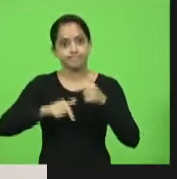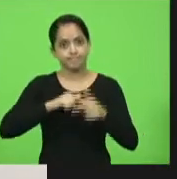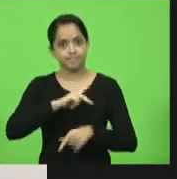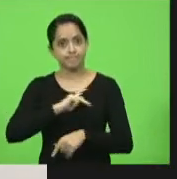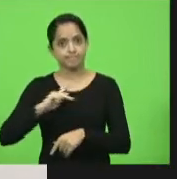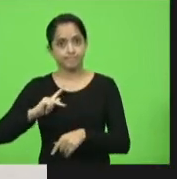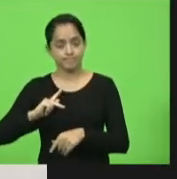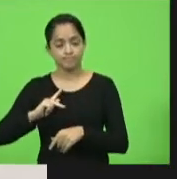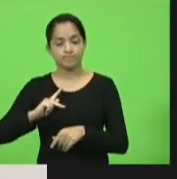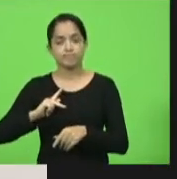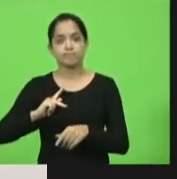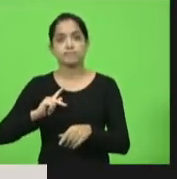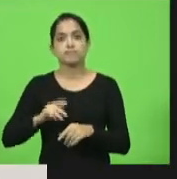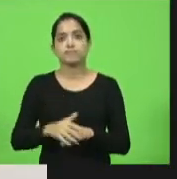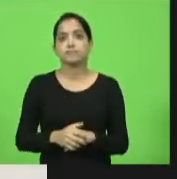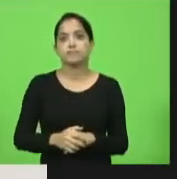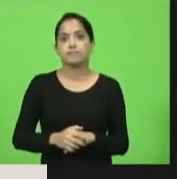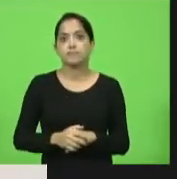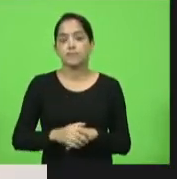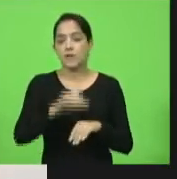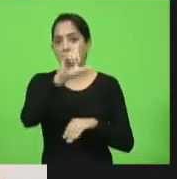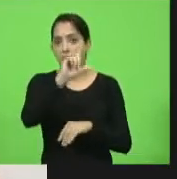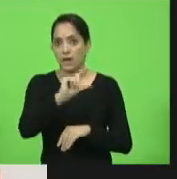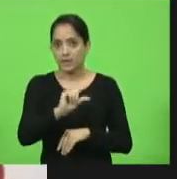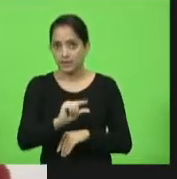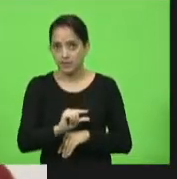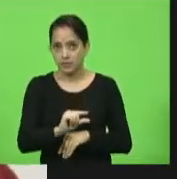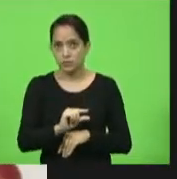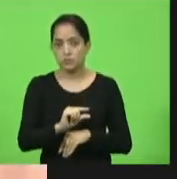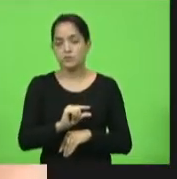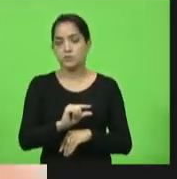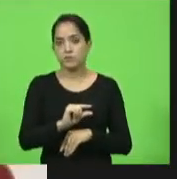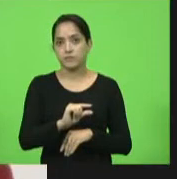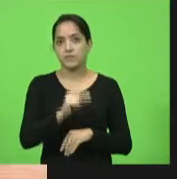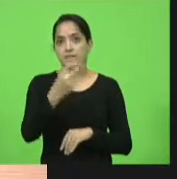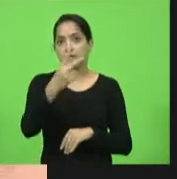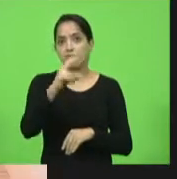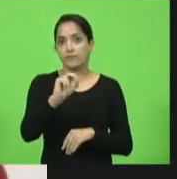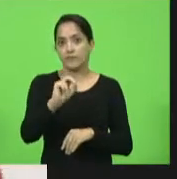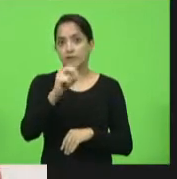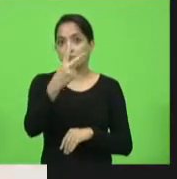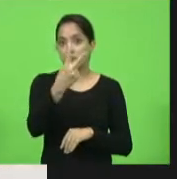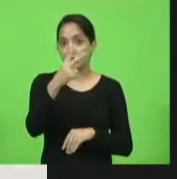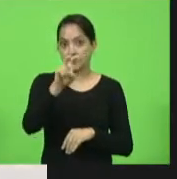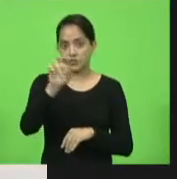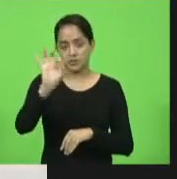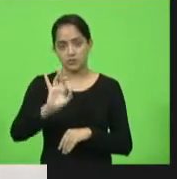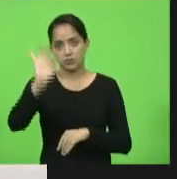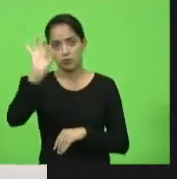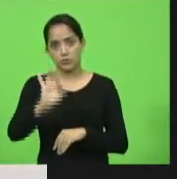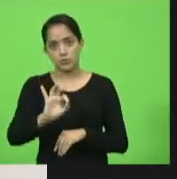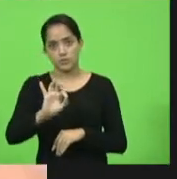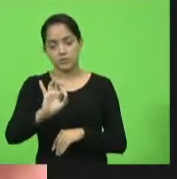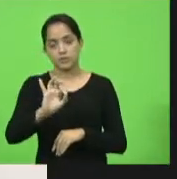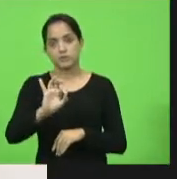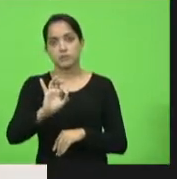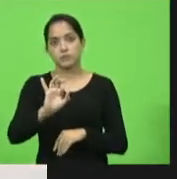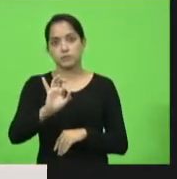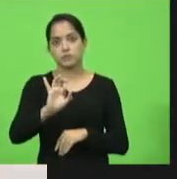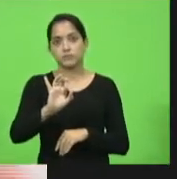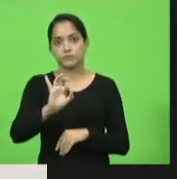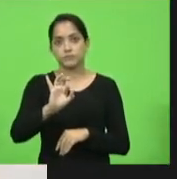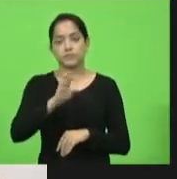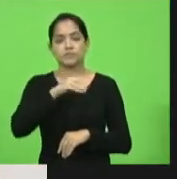exemplo, a redução de até 25% nos